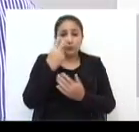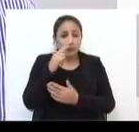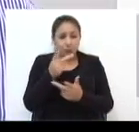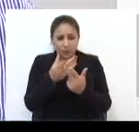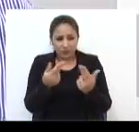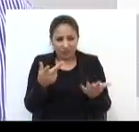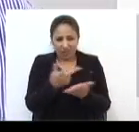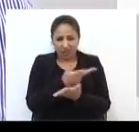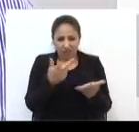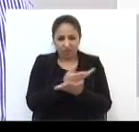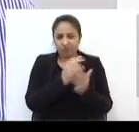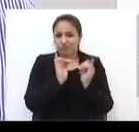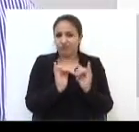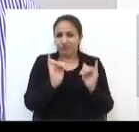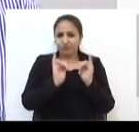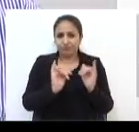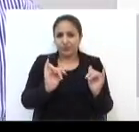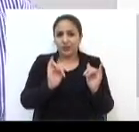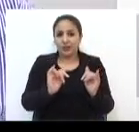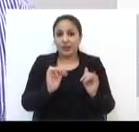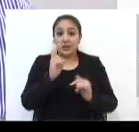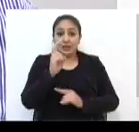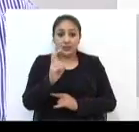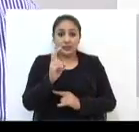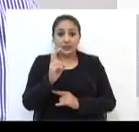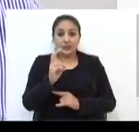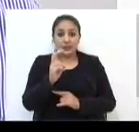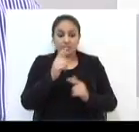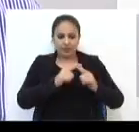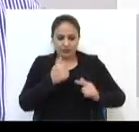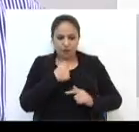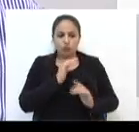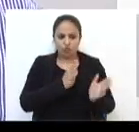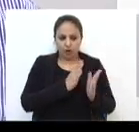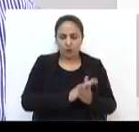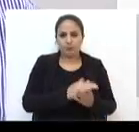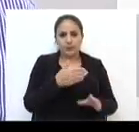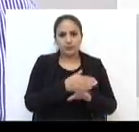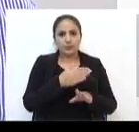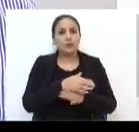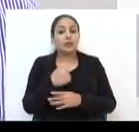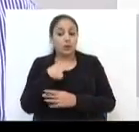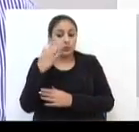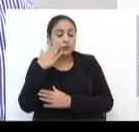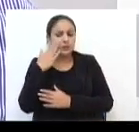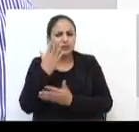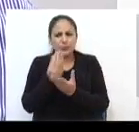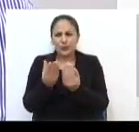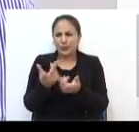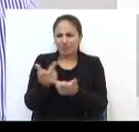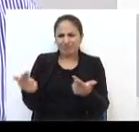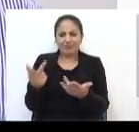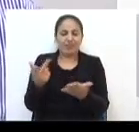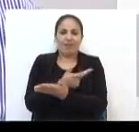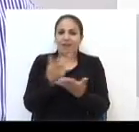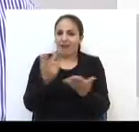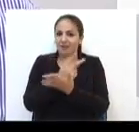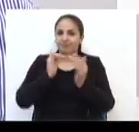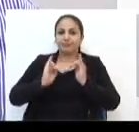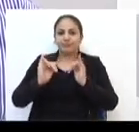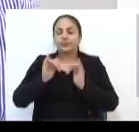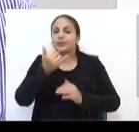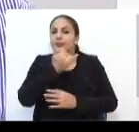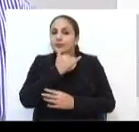vimos muitas coisas erradas na campanha. É a quinta campanha que nós fizemos. Sabemos que tem muita coisa errada nas campanhas e,